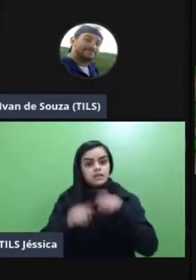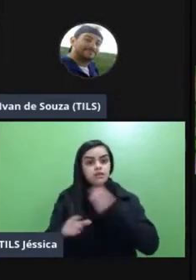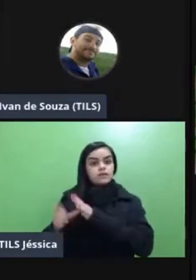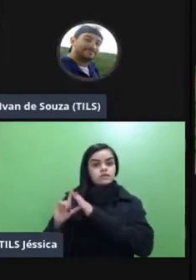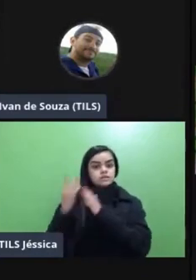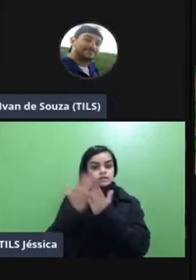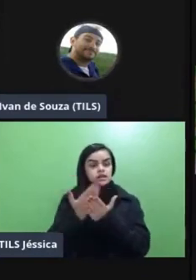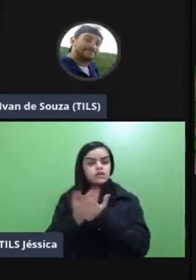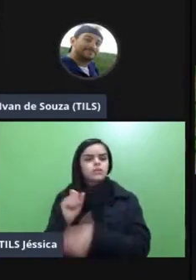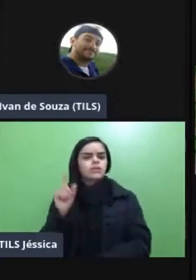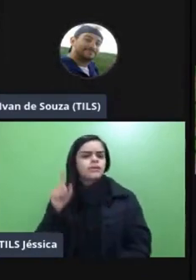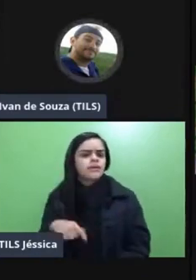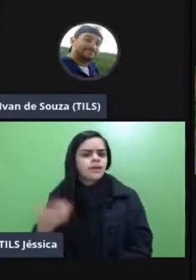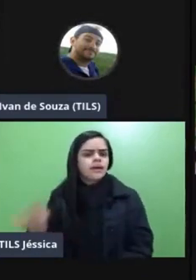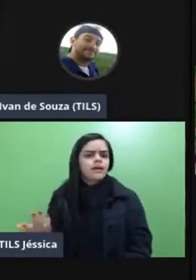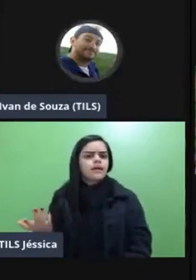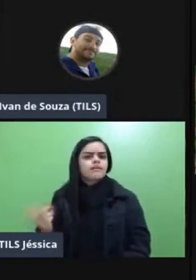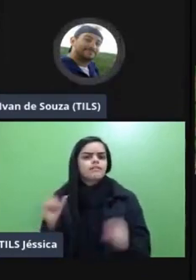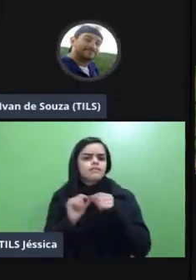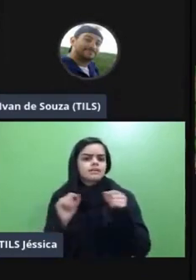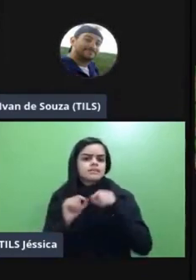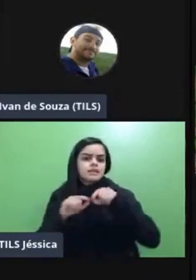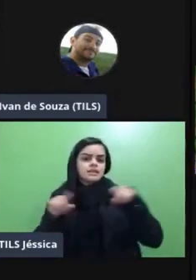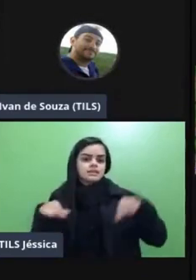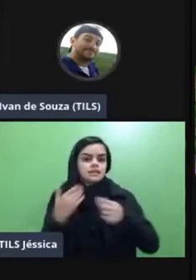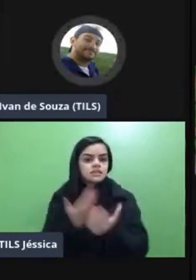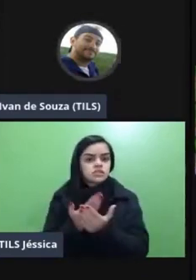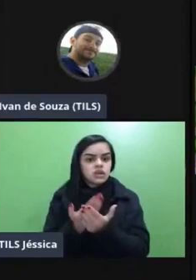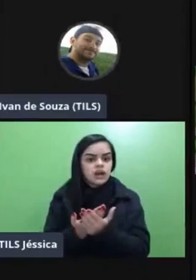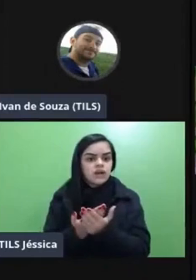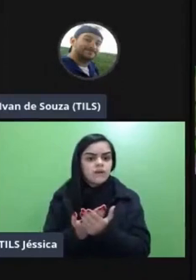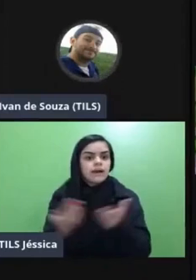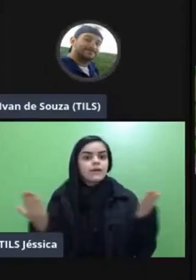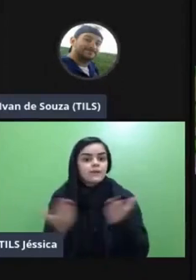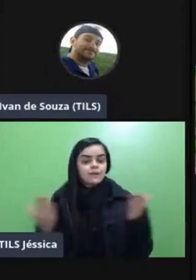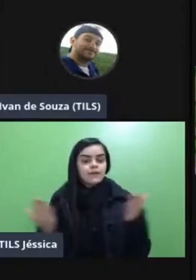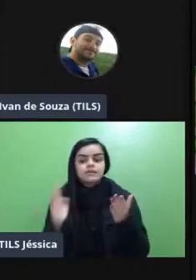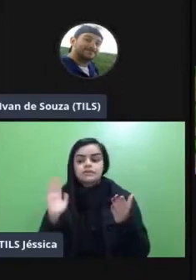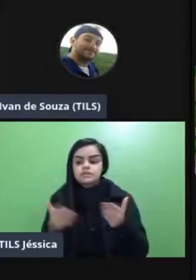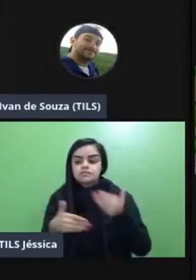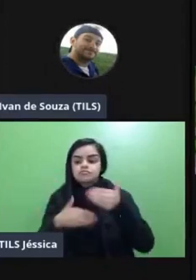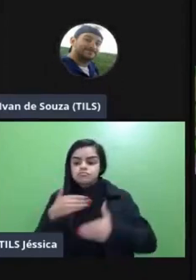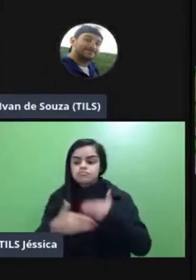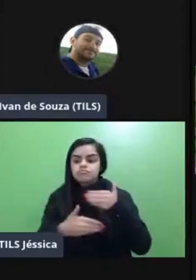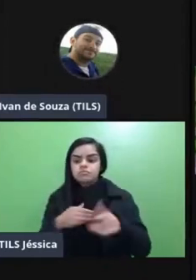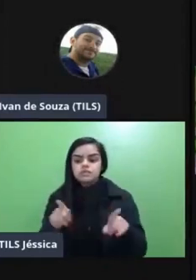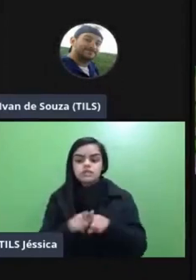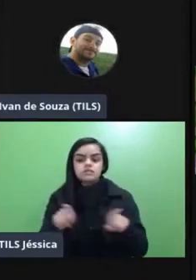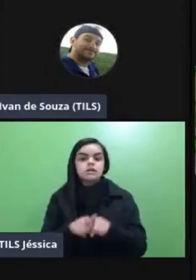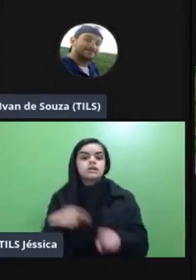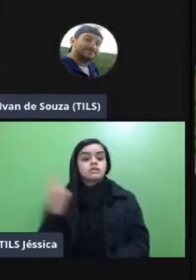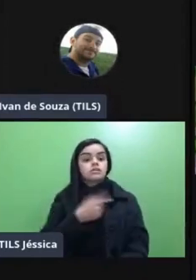o que era o que era comum se fazer na sala de aula é agora acontece antes da aula então o o a gente usa